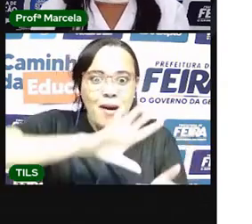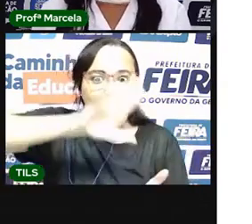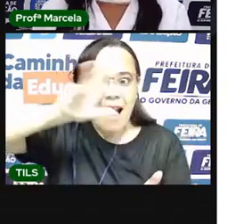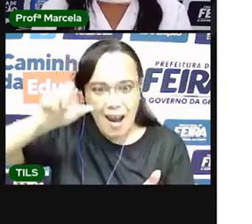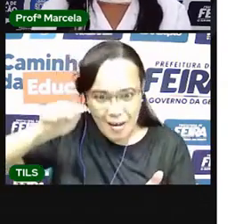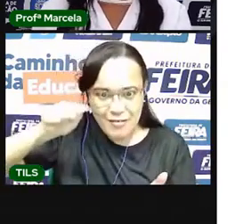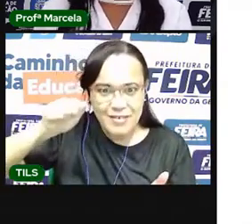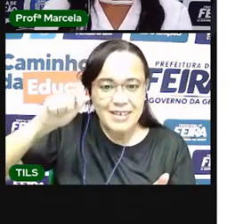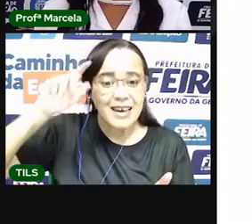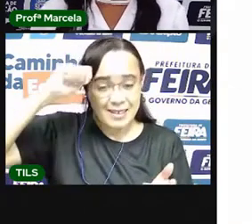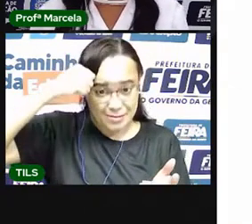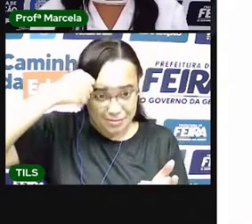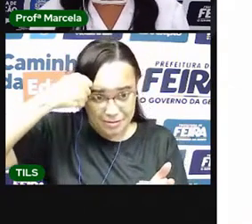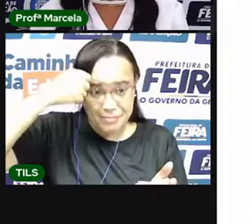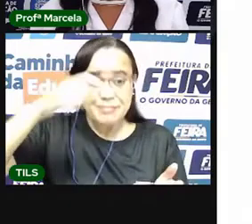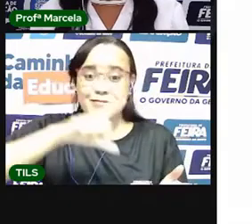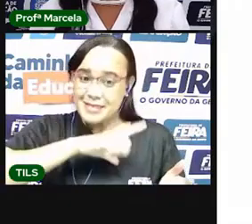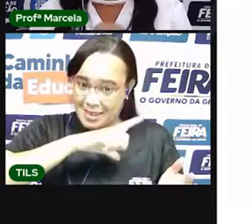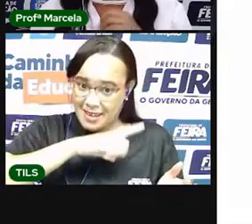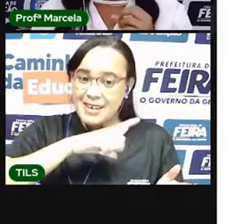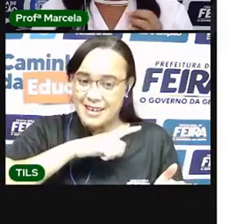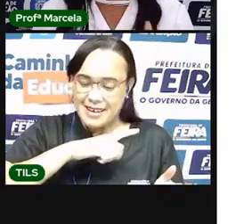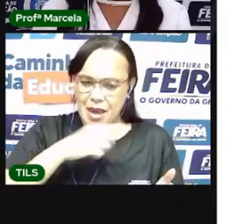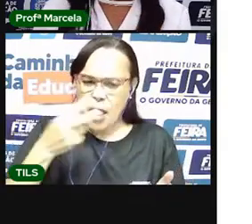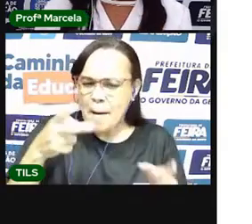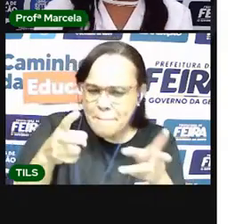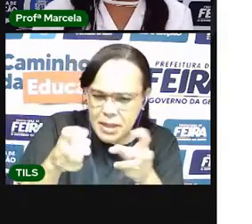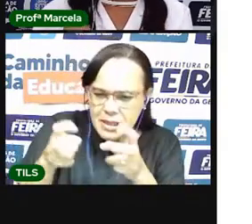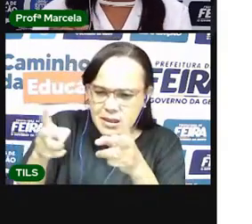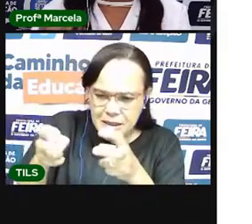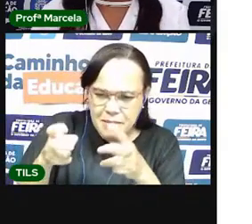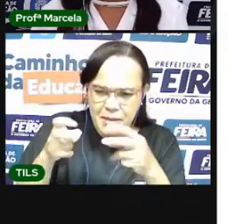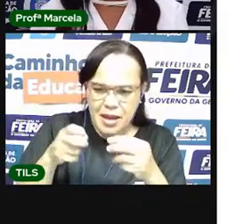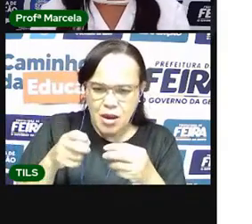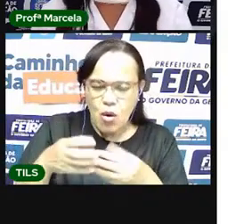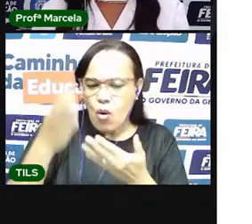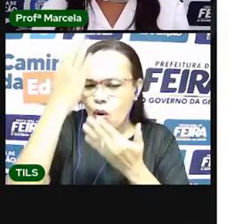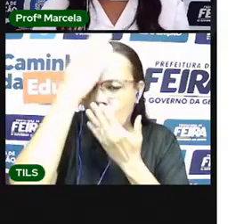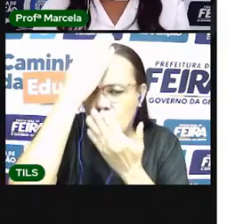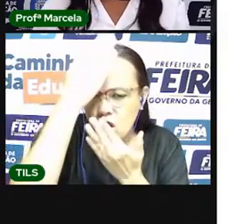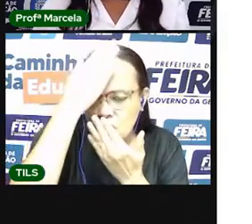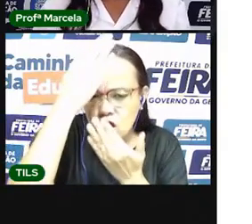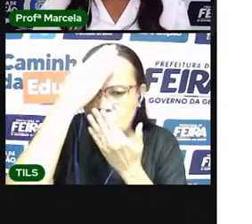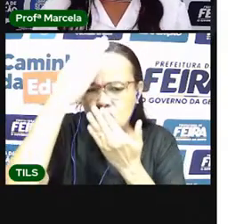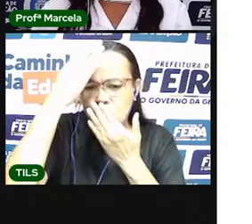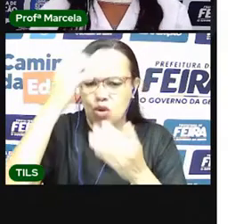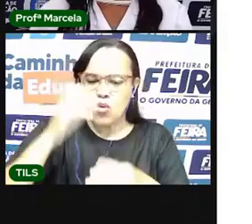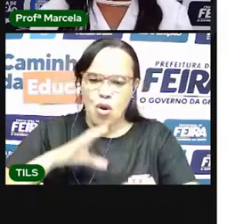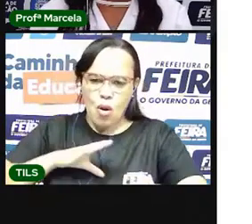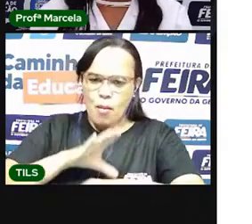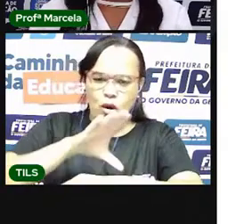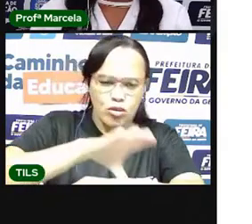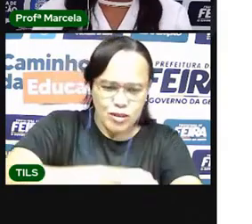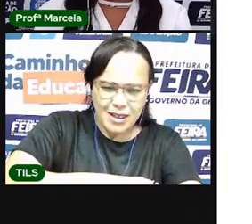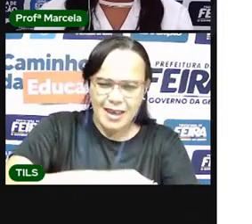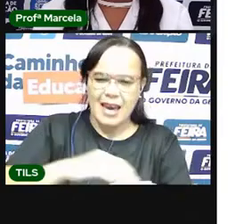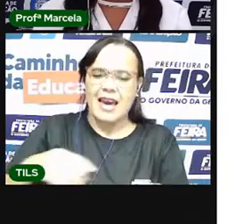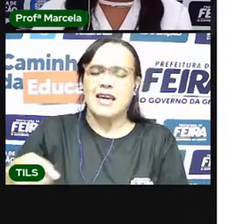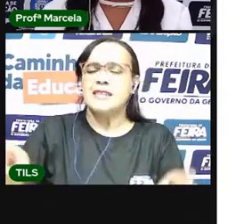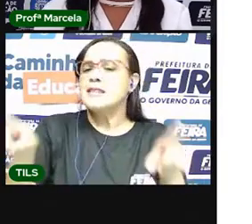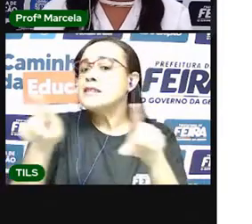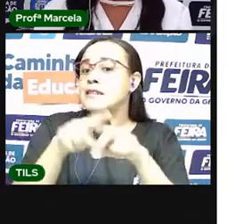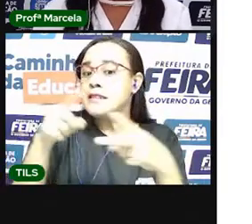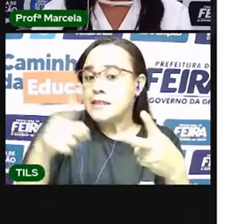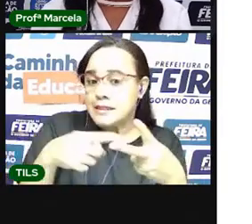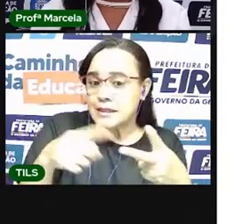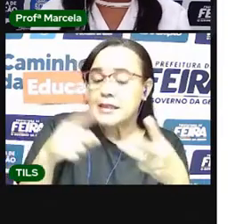Vocês já perceberam que essa mistura de índios, europeus e africanos, contribuíram